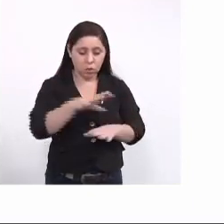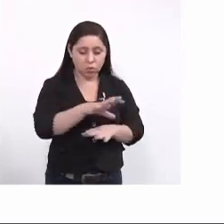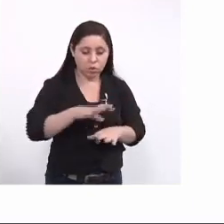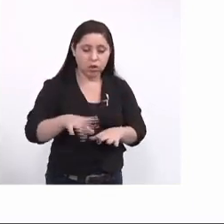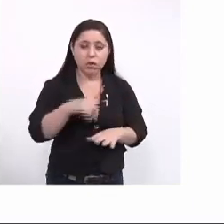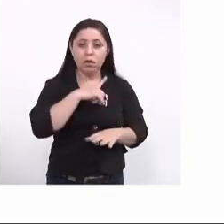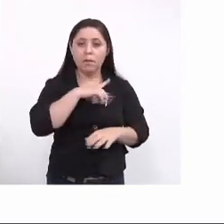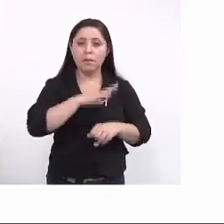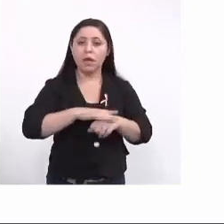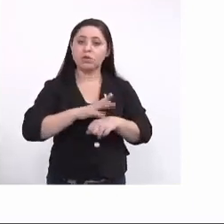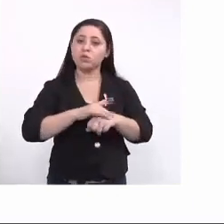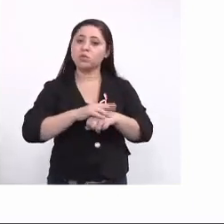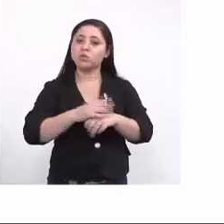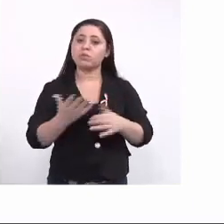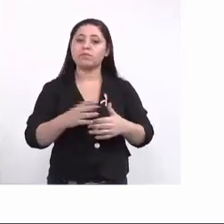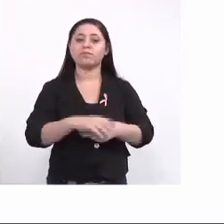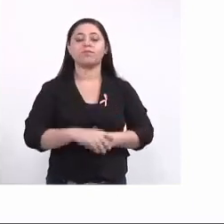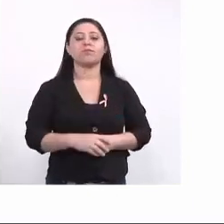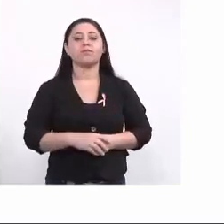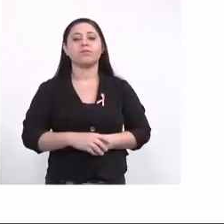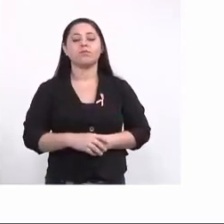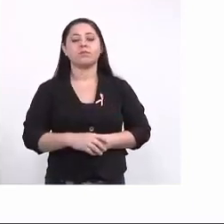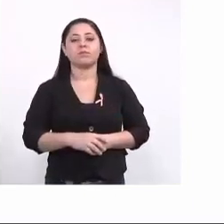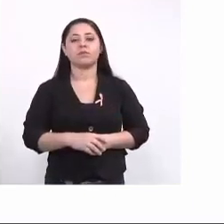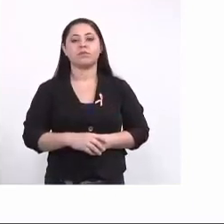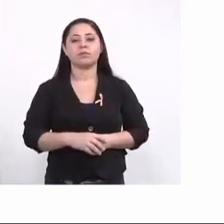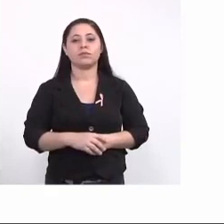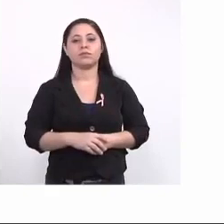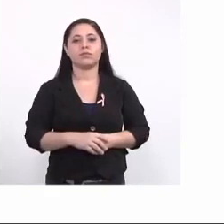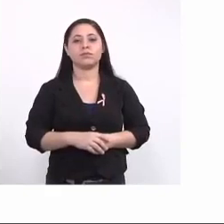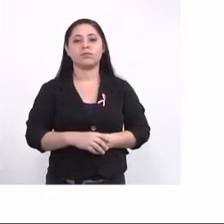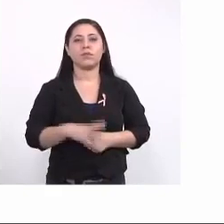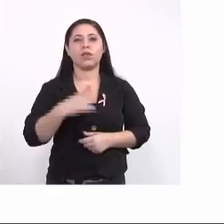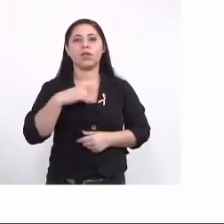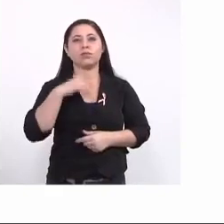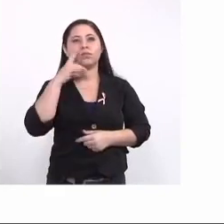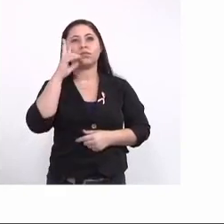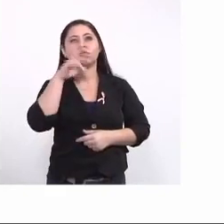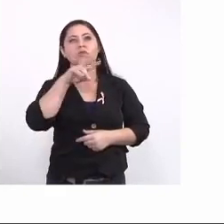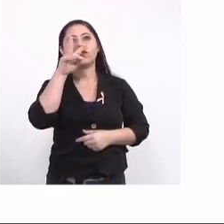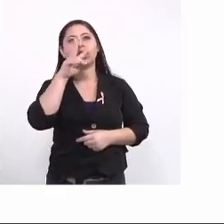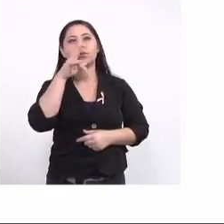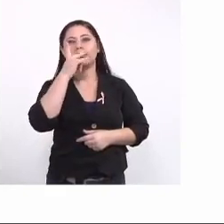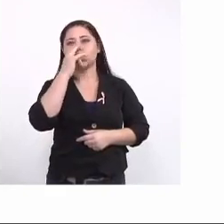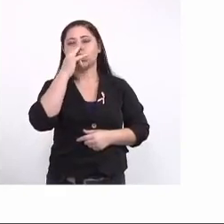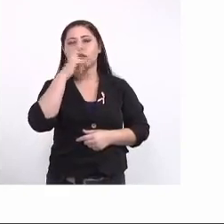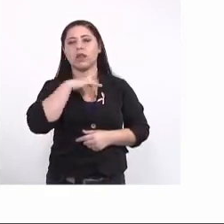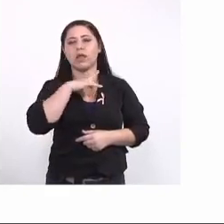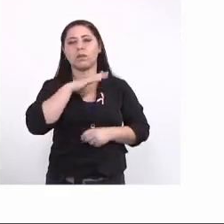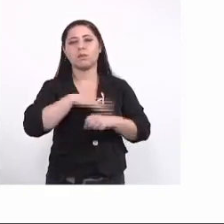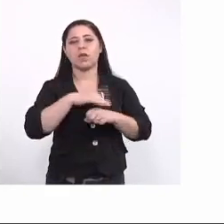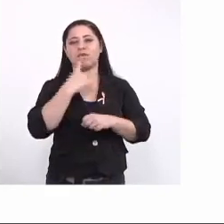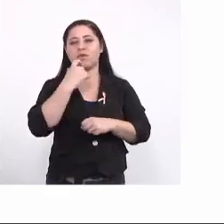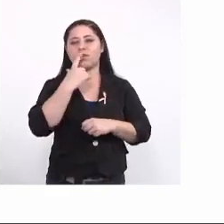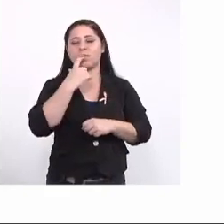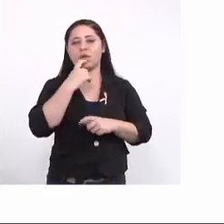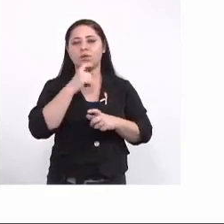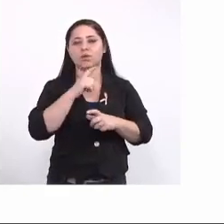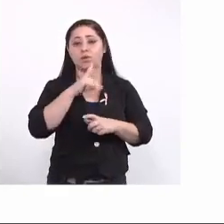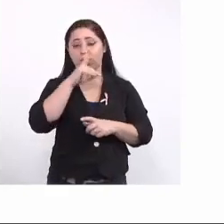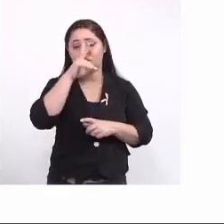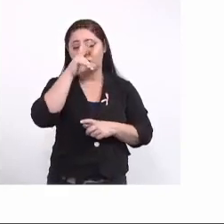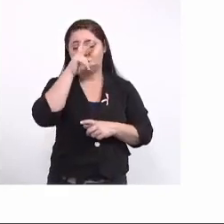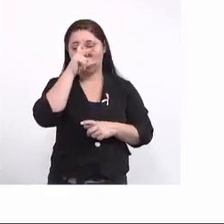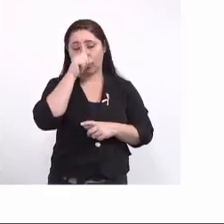doença e bom ali em cima eu tenho dá para ver que está mais vermelho um vermelho mais